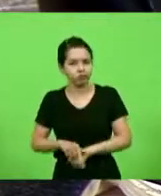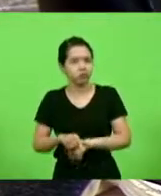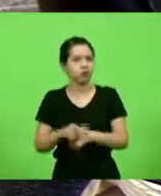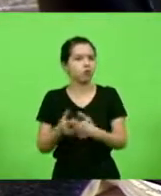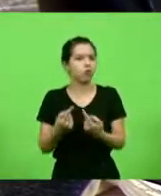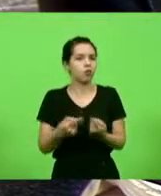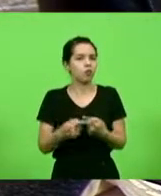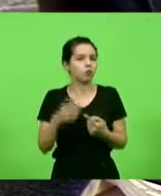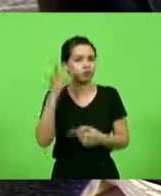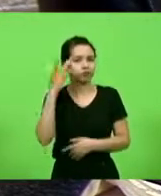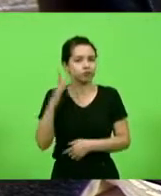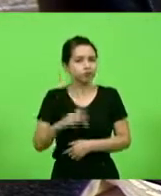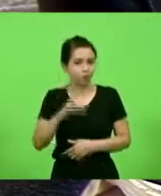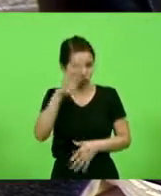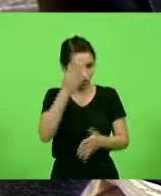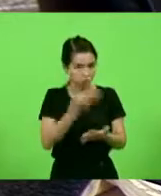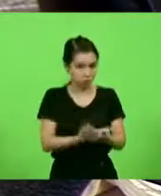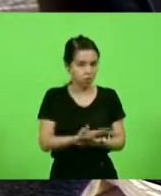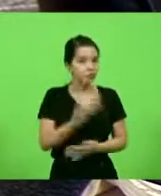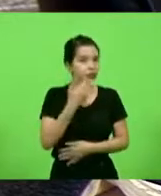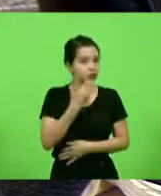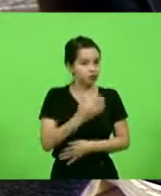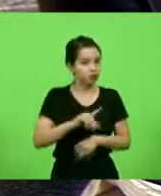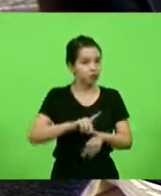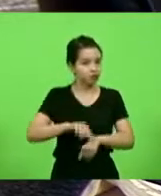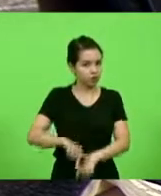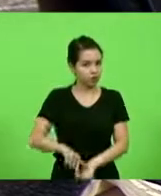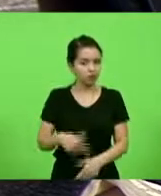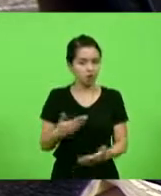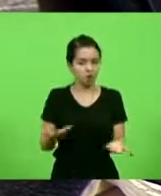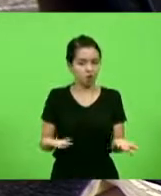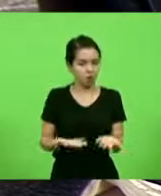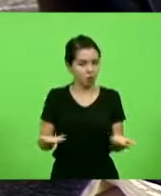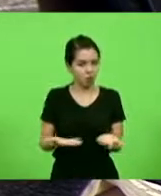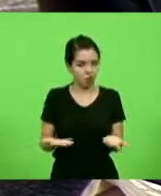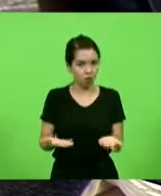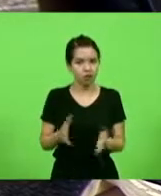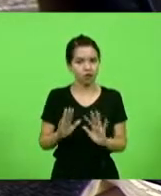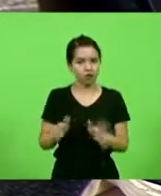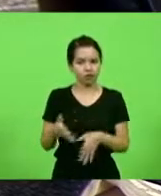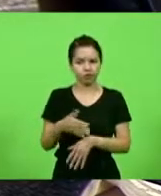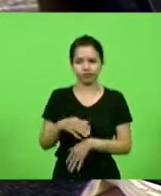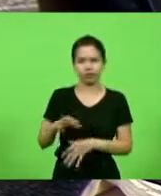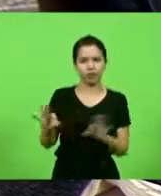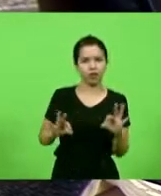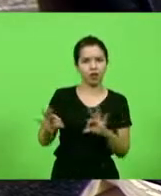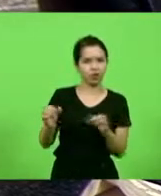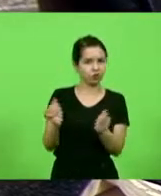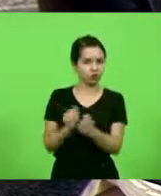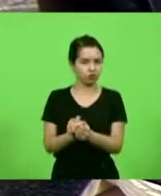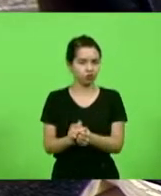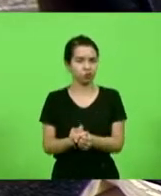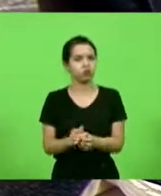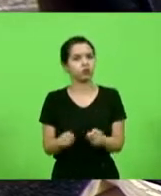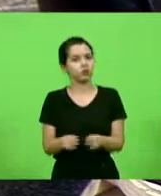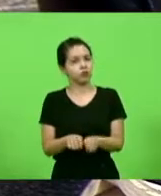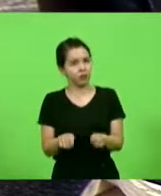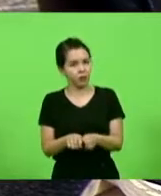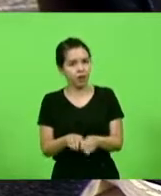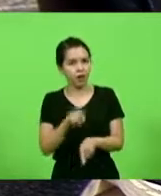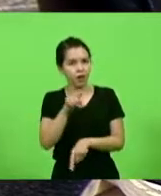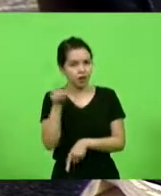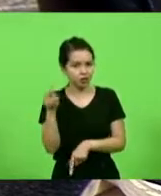acredito que quem pediu o atraso, inclusive, já não está mais entre nós. E para aqueles deputados que estão achando ruim das cobranças da internet ali,